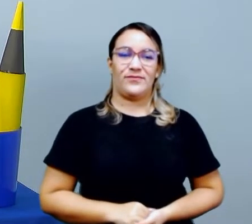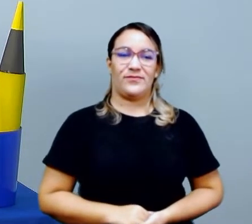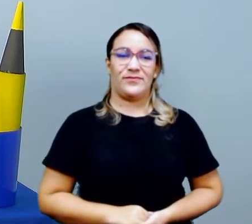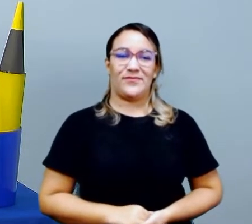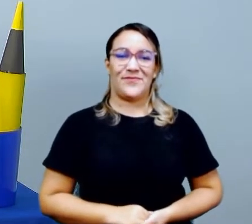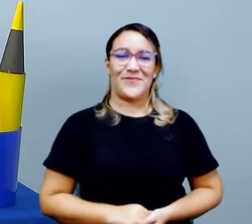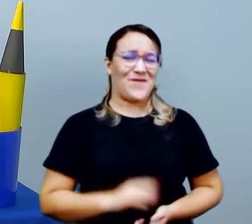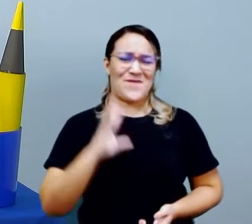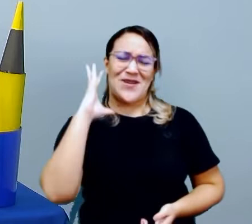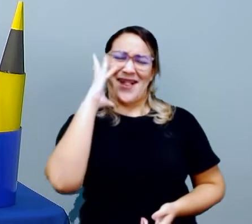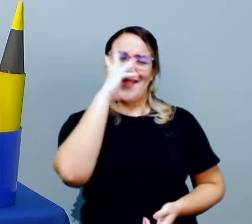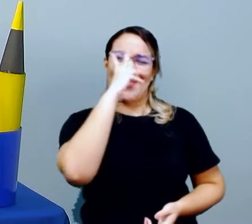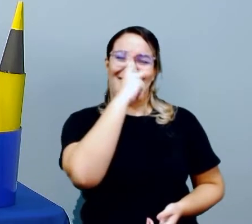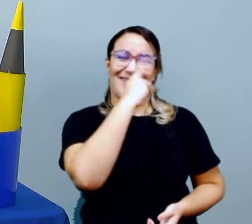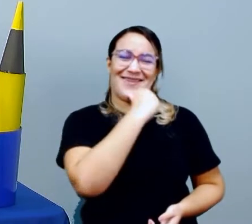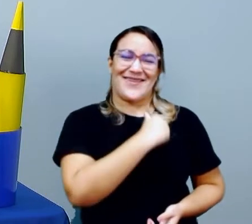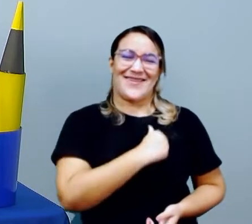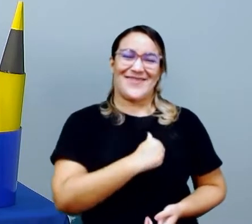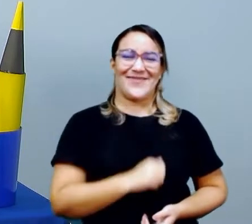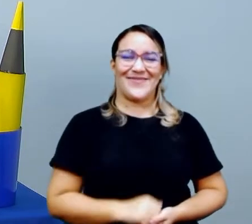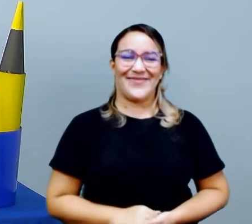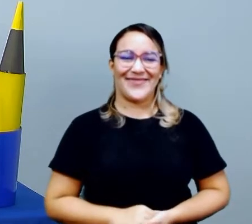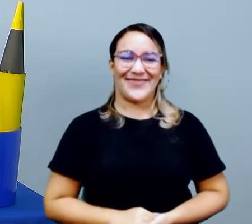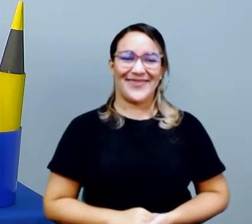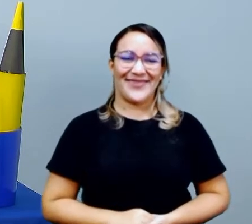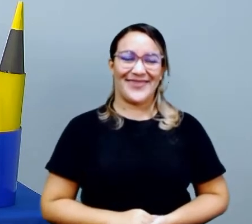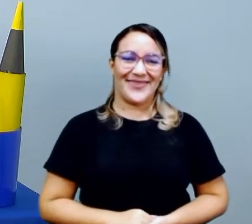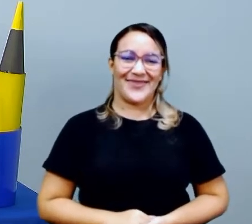Vai ficar muito legal o nosso semáforo.